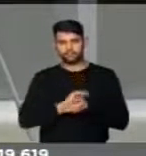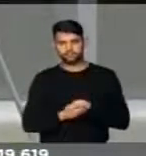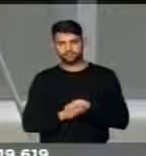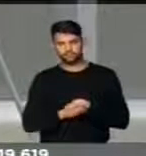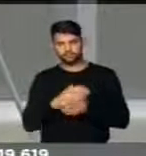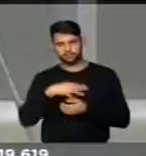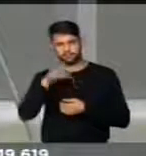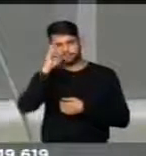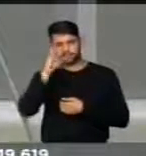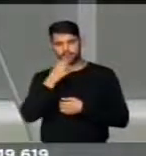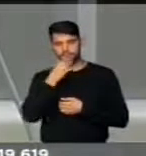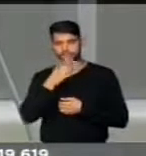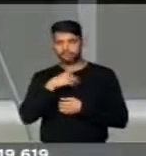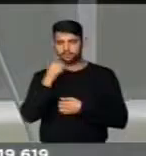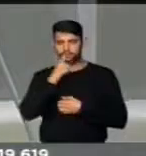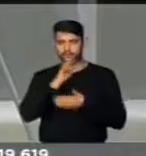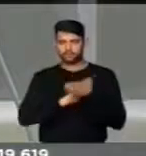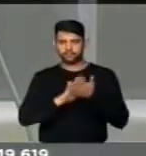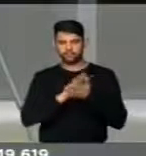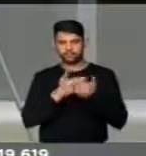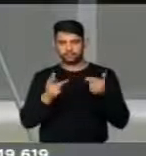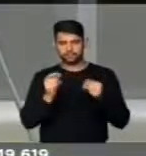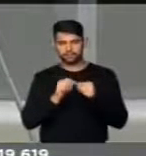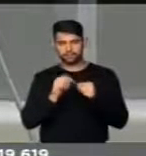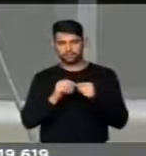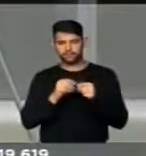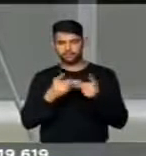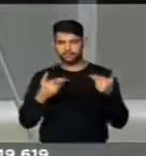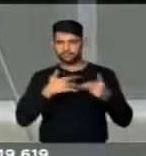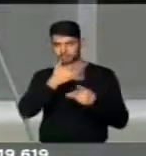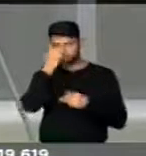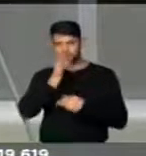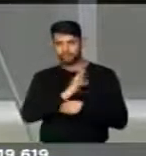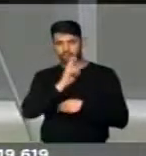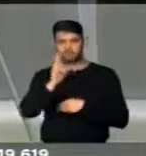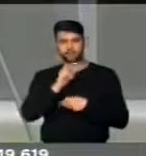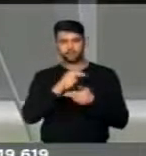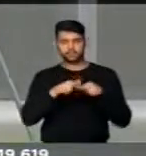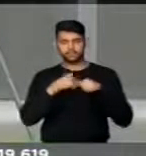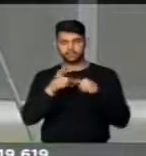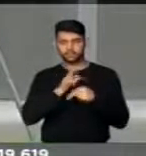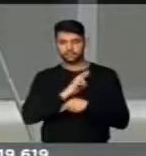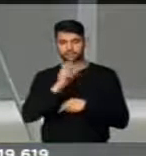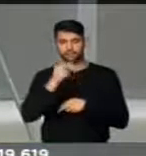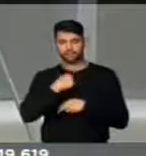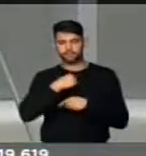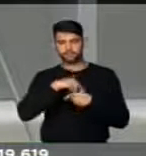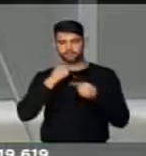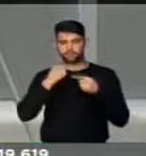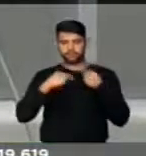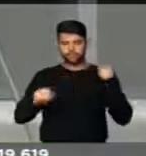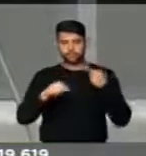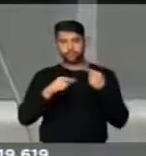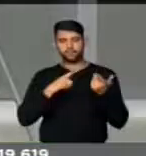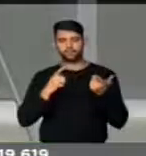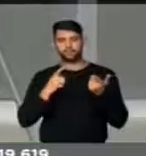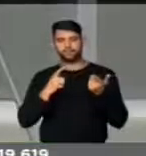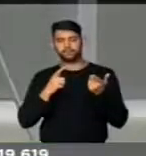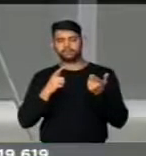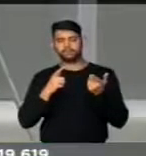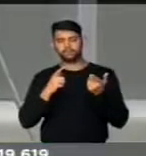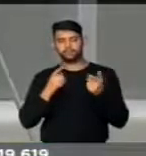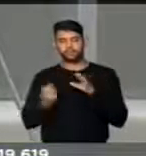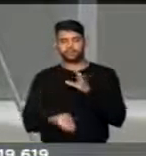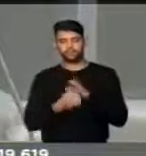A senhora deve estar bem enganada mesmo com relação aos religiosos. A questão não é religiosa. Eu sou contra a